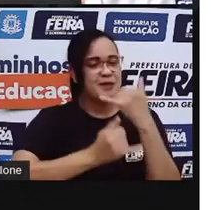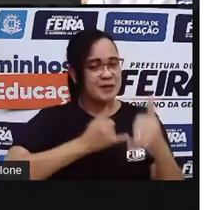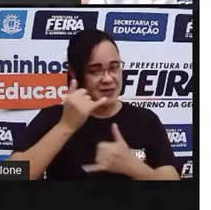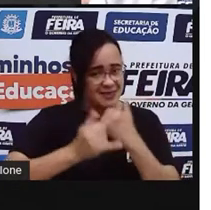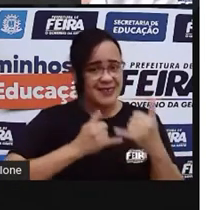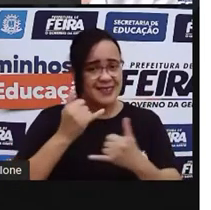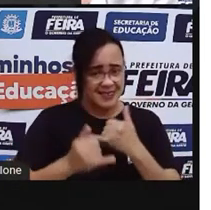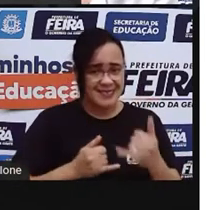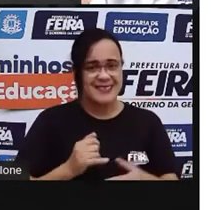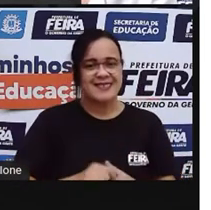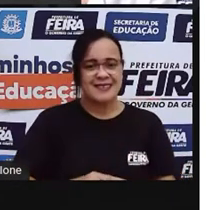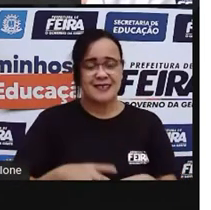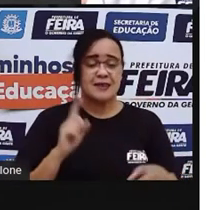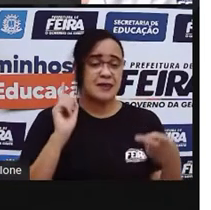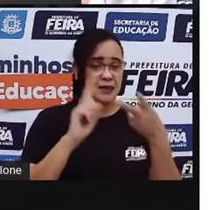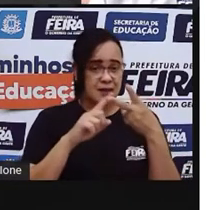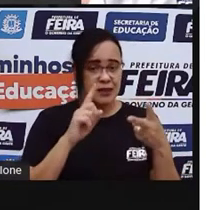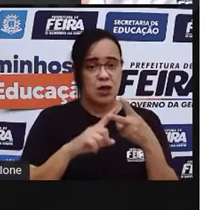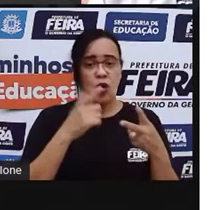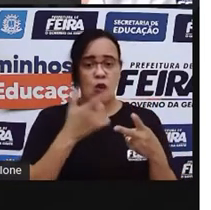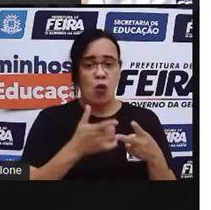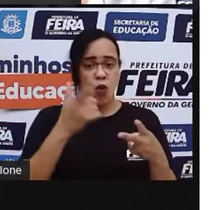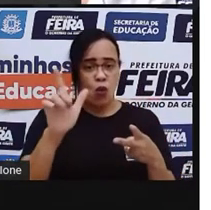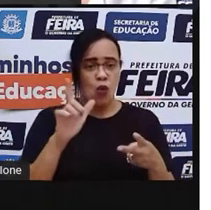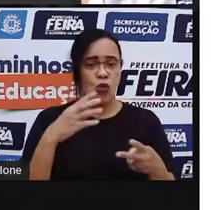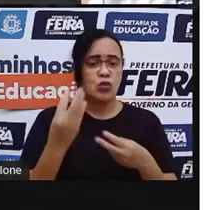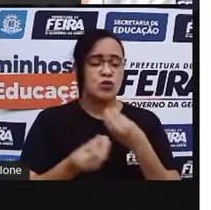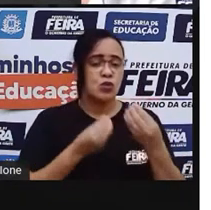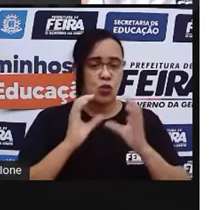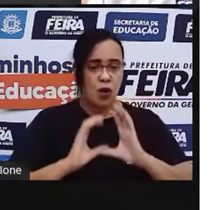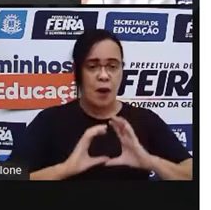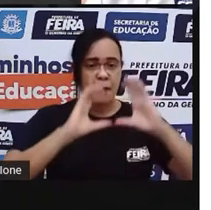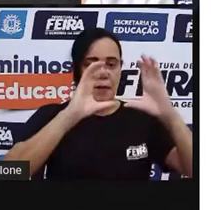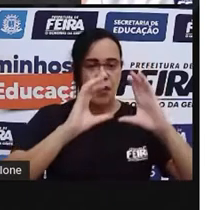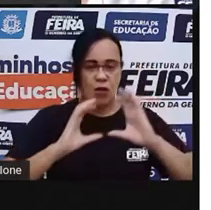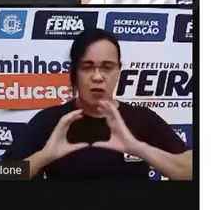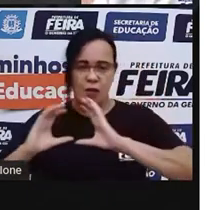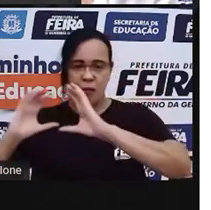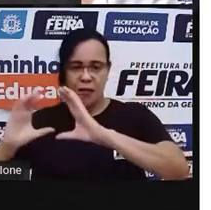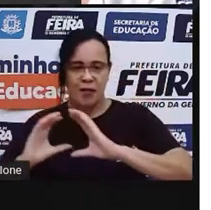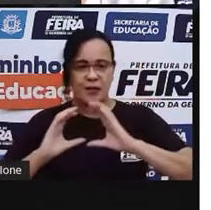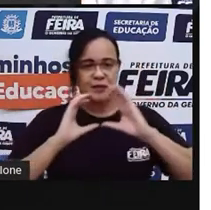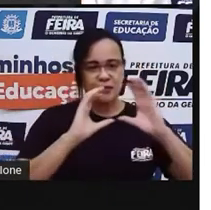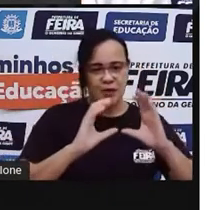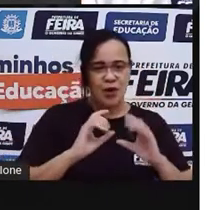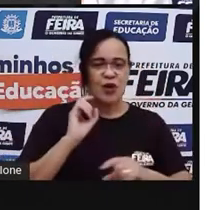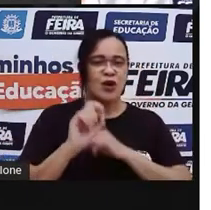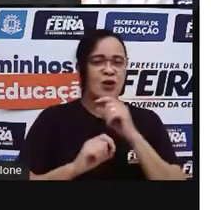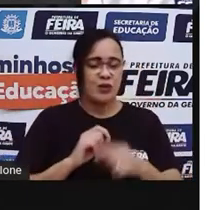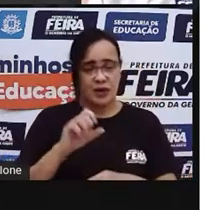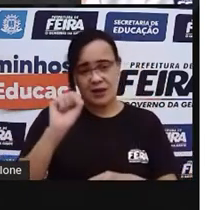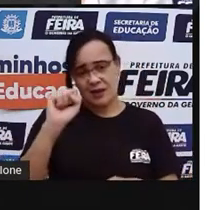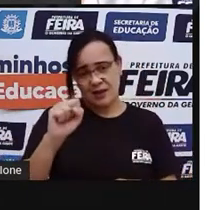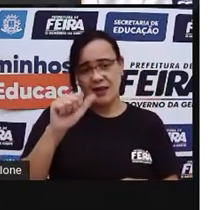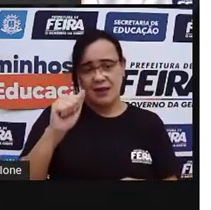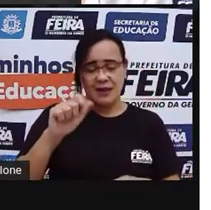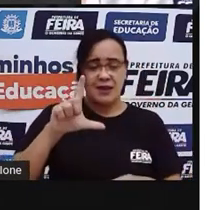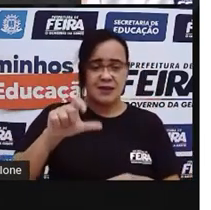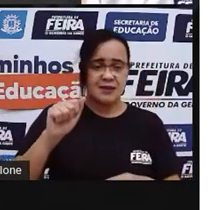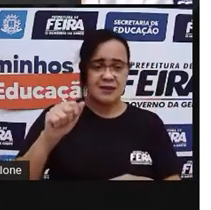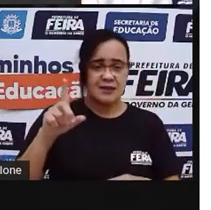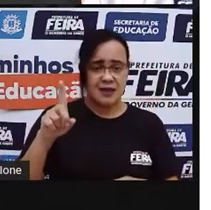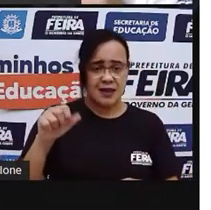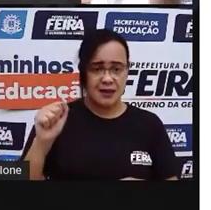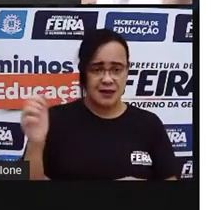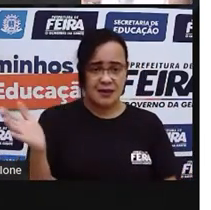Outro jogo, né? Que a gente pode brincar com a bola é a salão de fruta, né? Que é bem interessante. esse aqui, a diferença